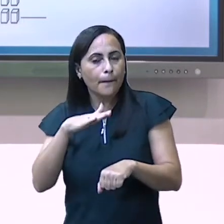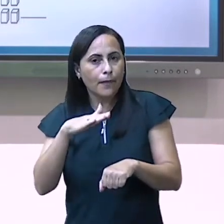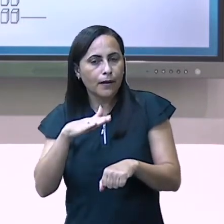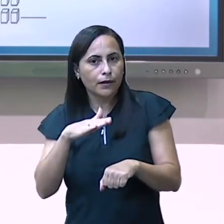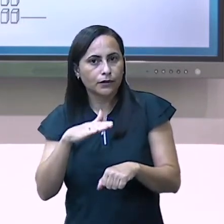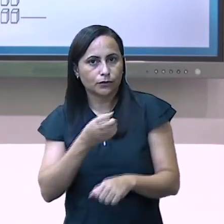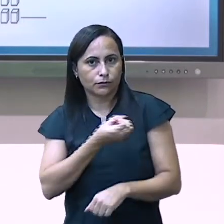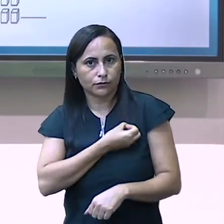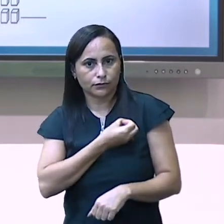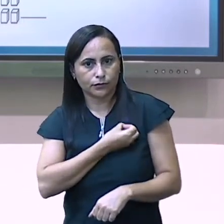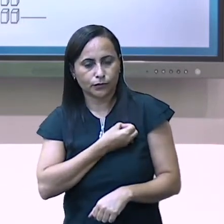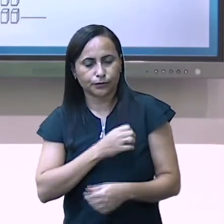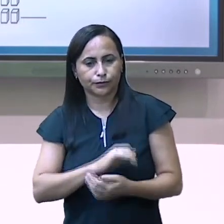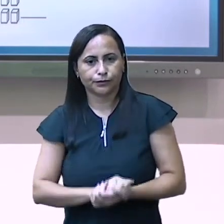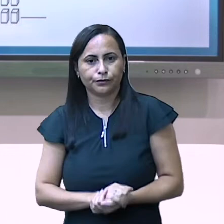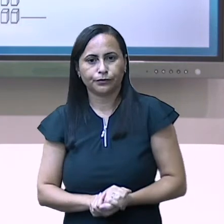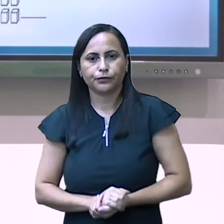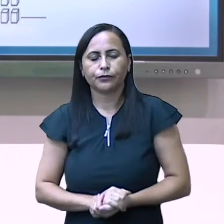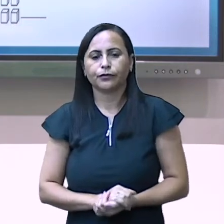doze,